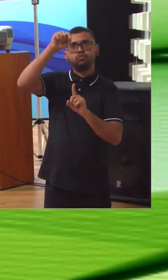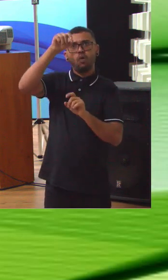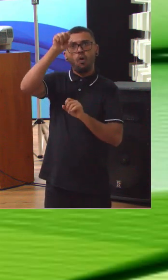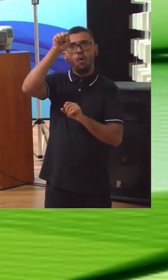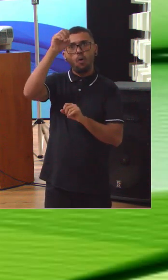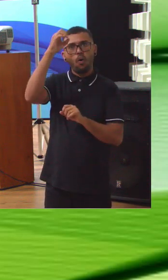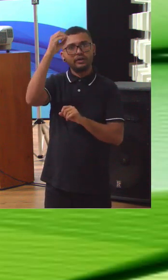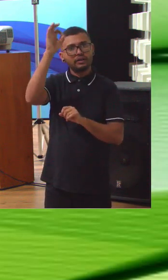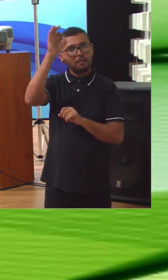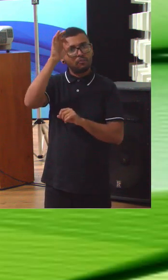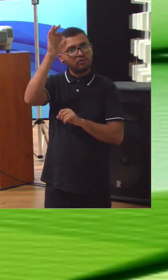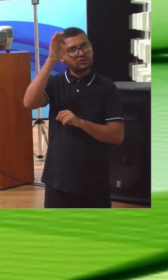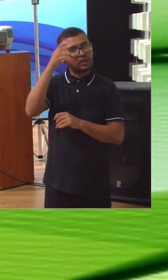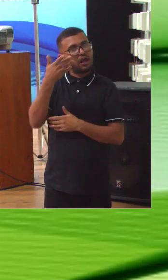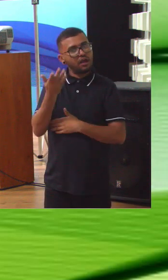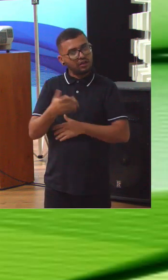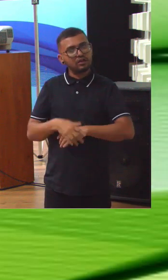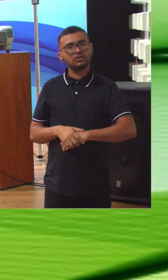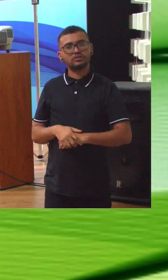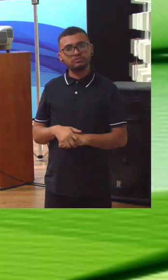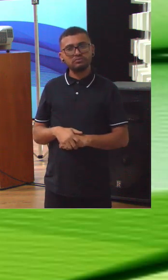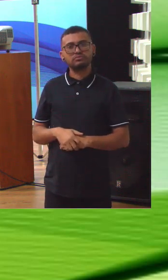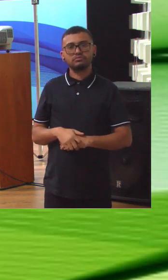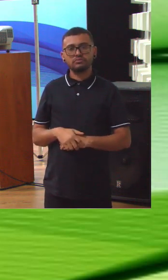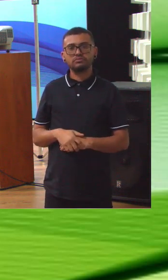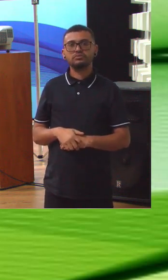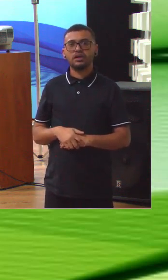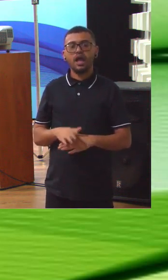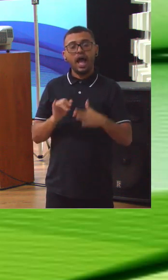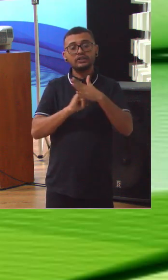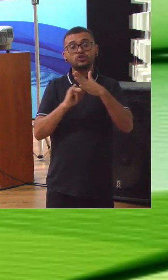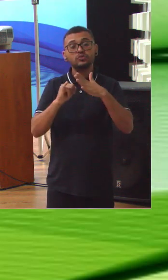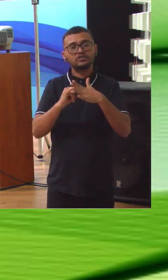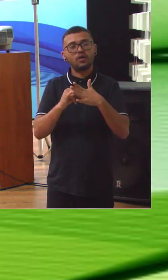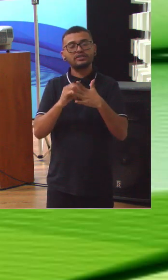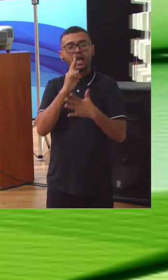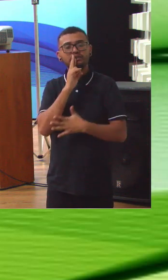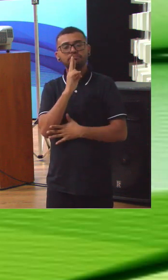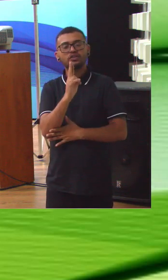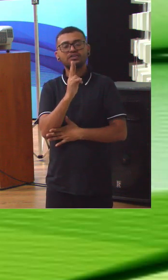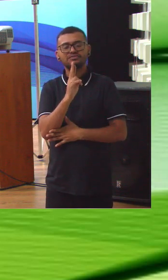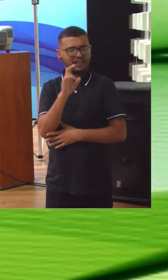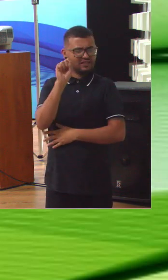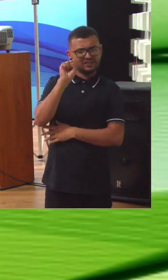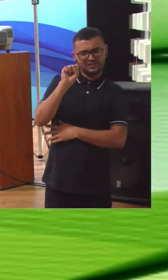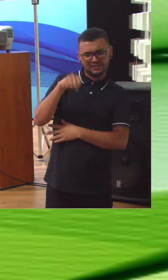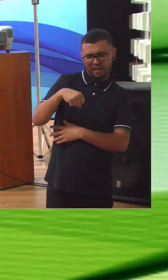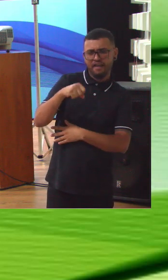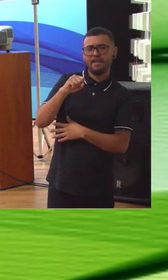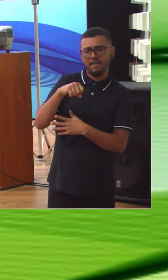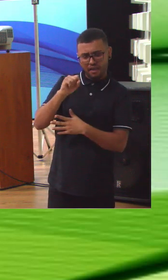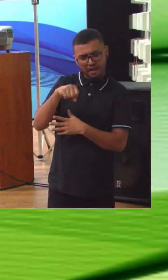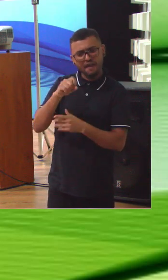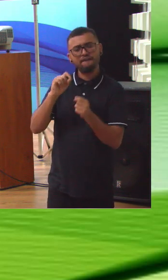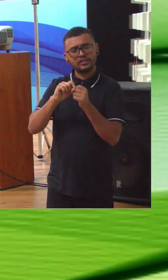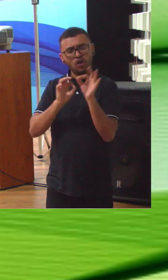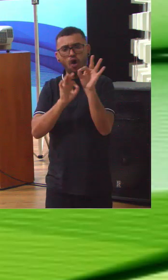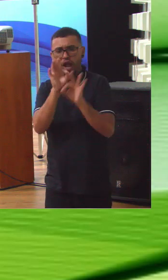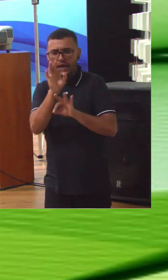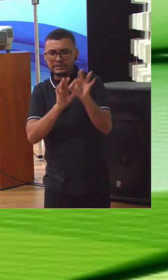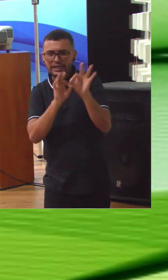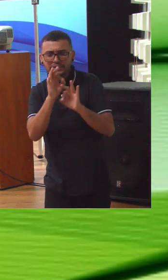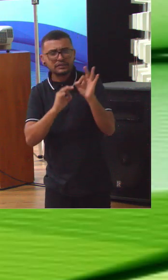mexeu com as pessoas. 80% das organizações passam a responder que passaram, que fazem o processo de